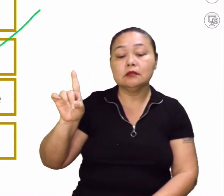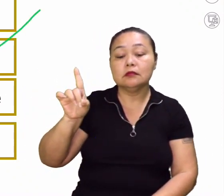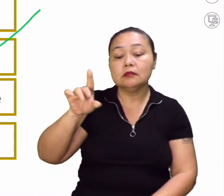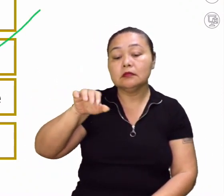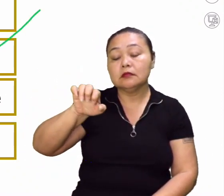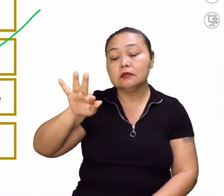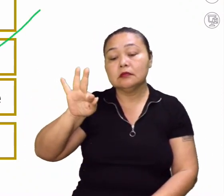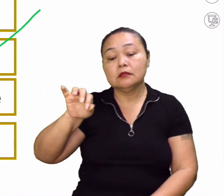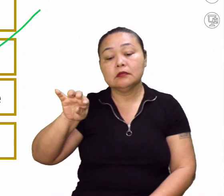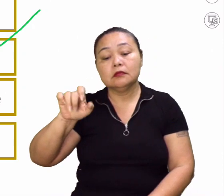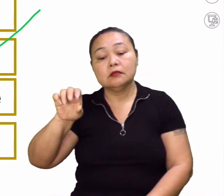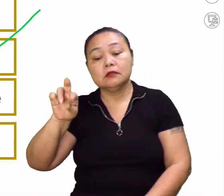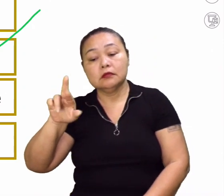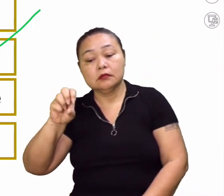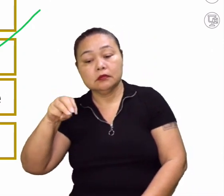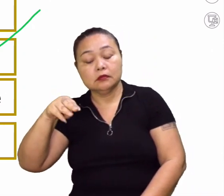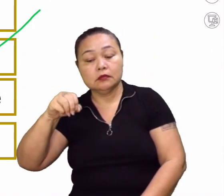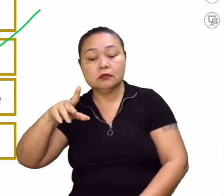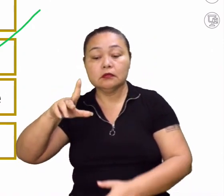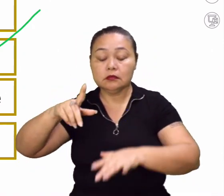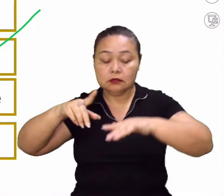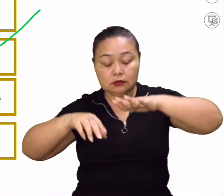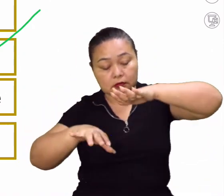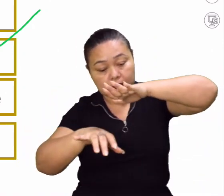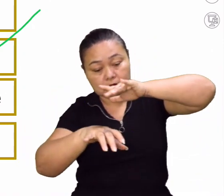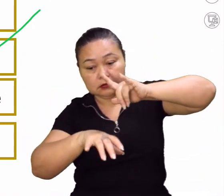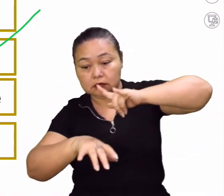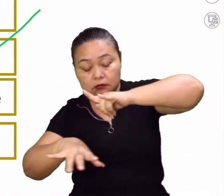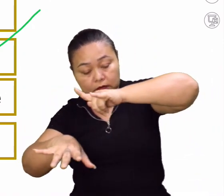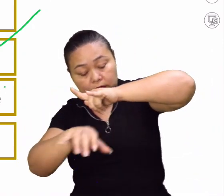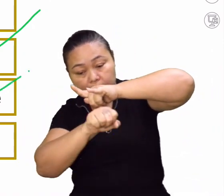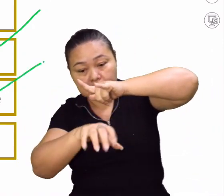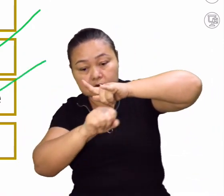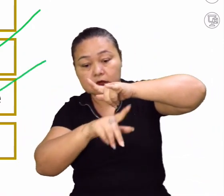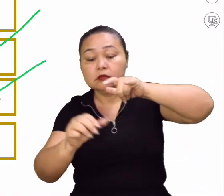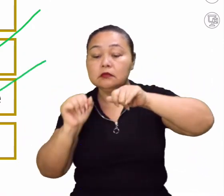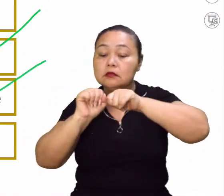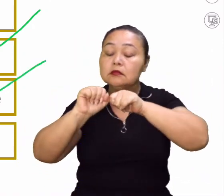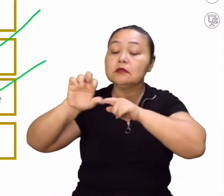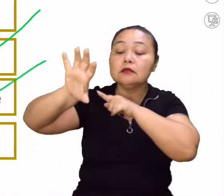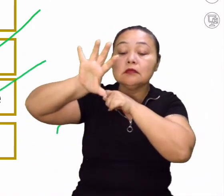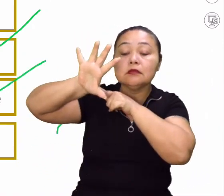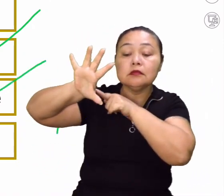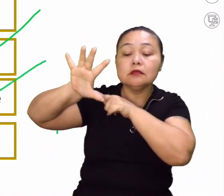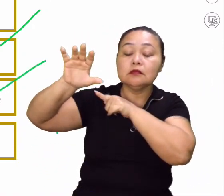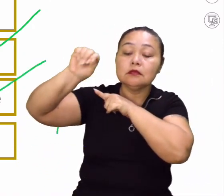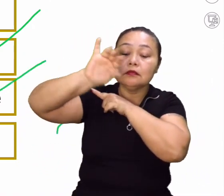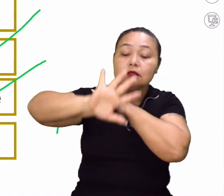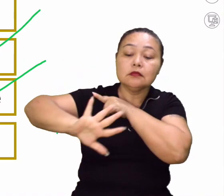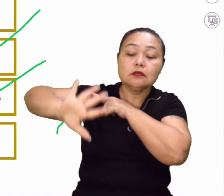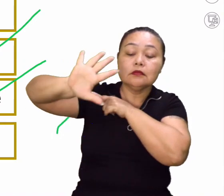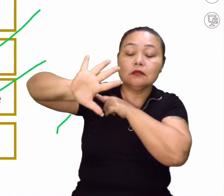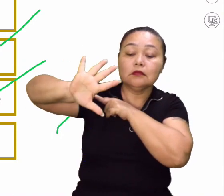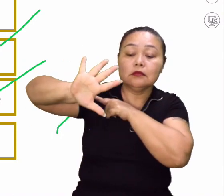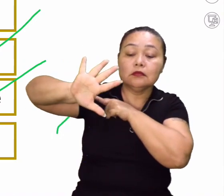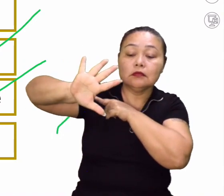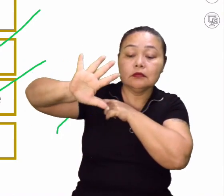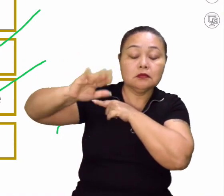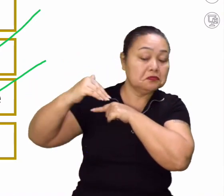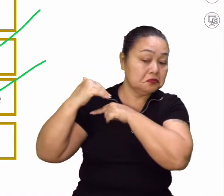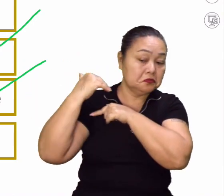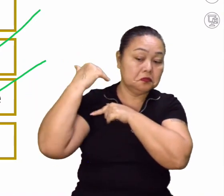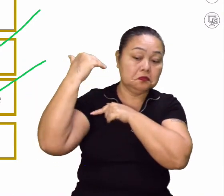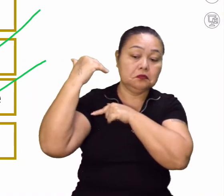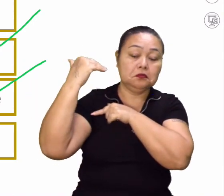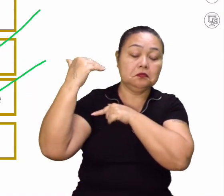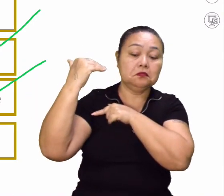de aeronaves, não é isso? As imagens de satélite, que são a, digamos assim, o topo, né?